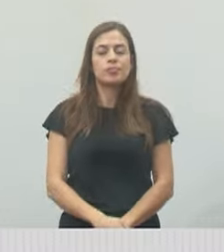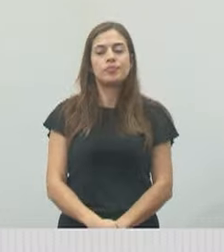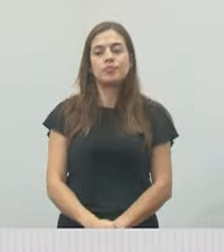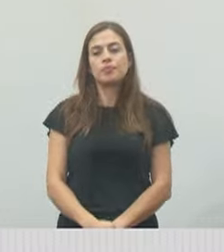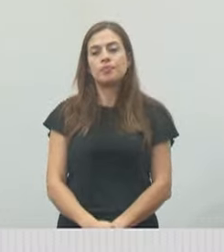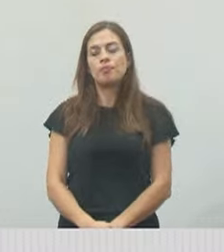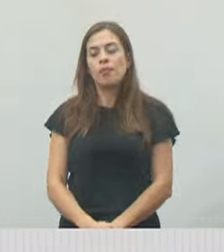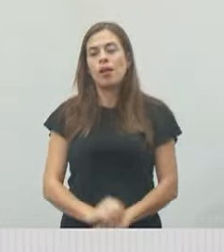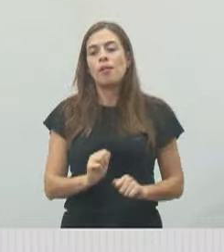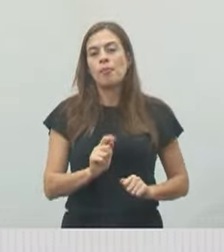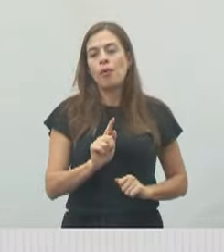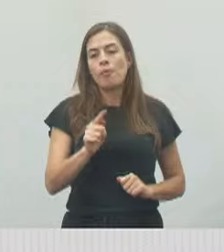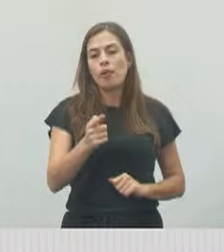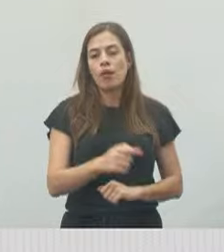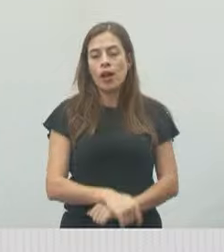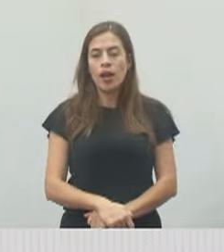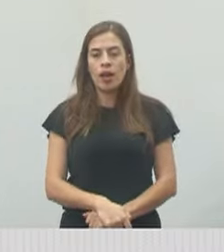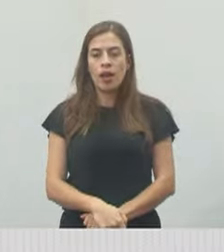Pode ir para o próximo?